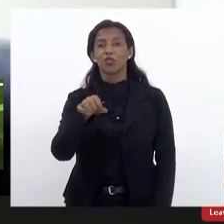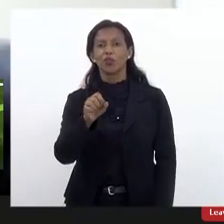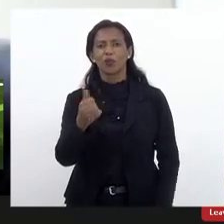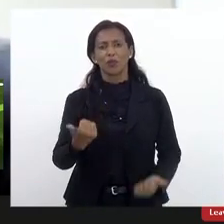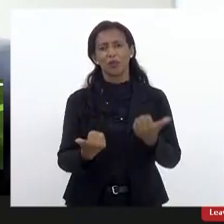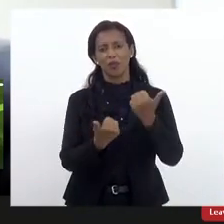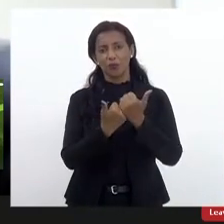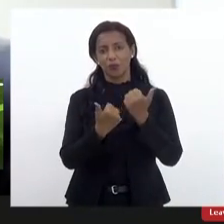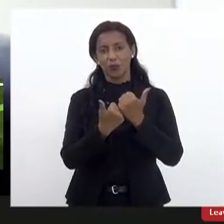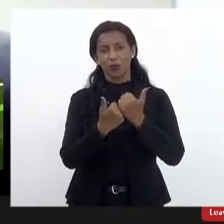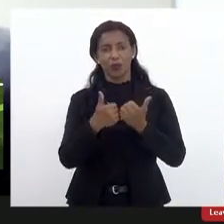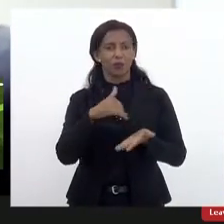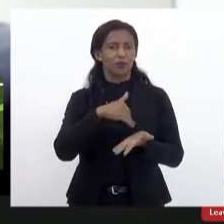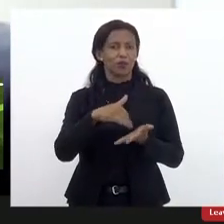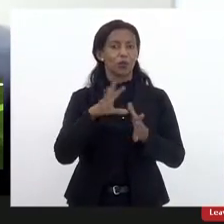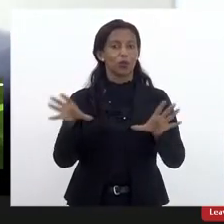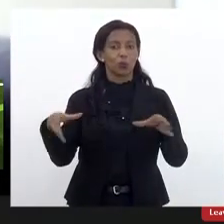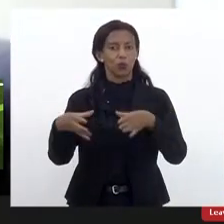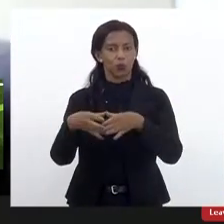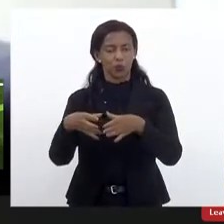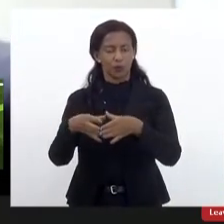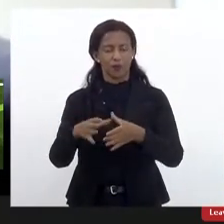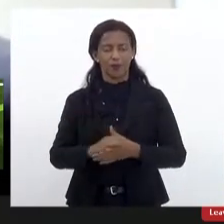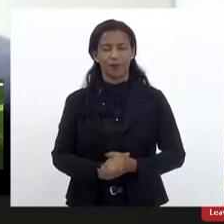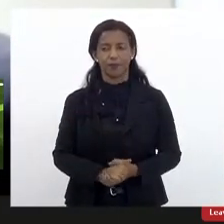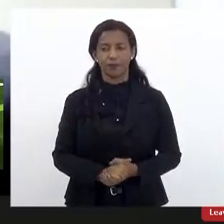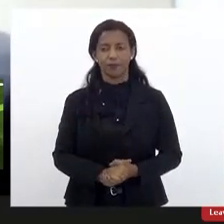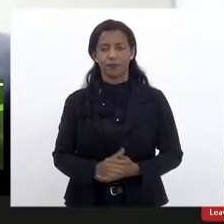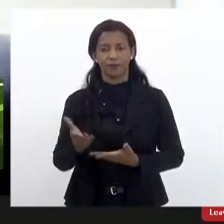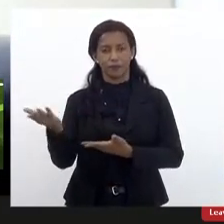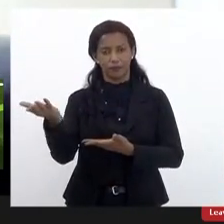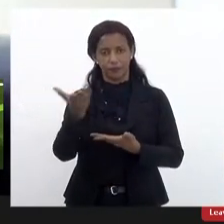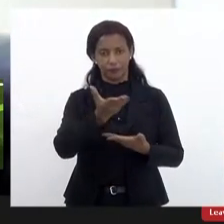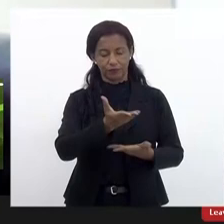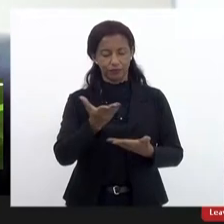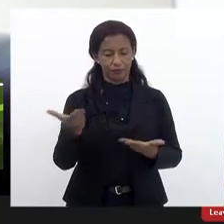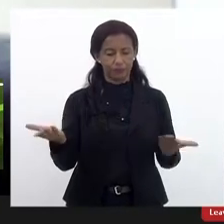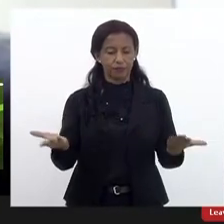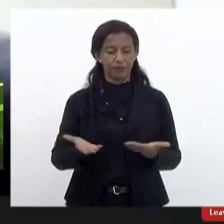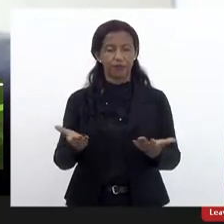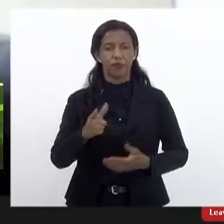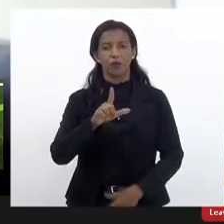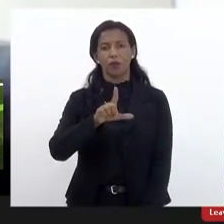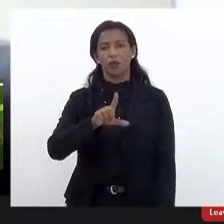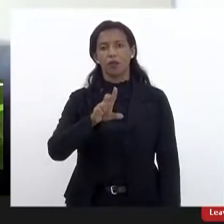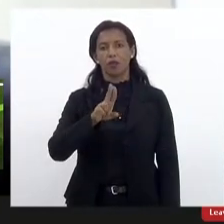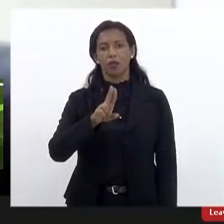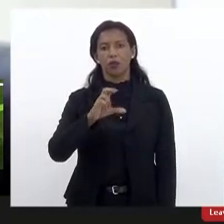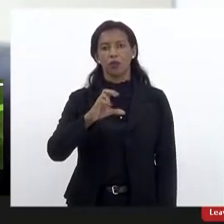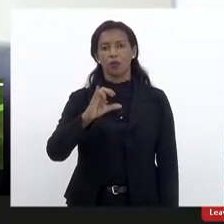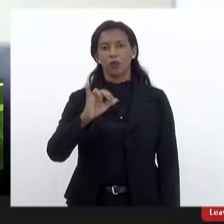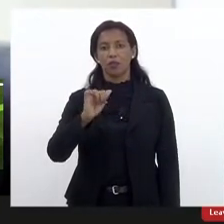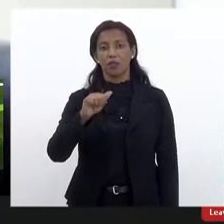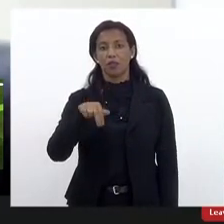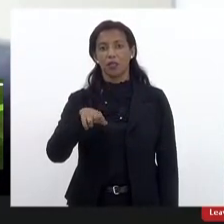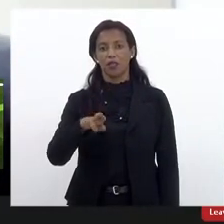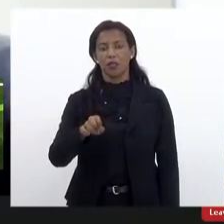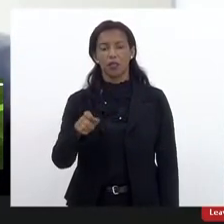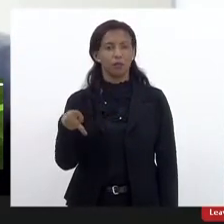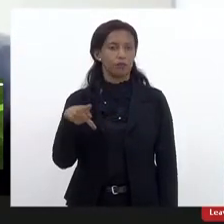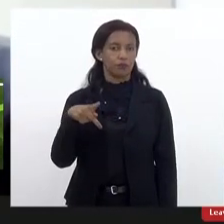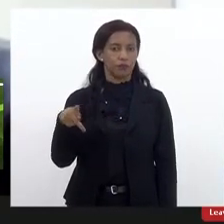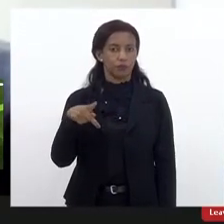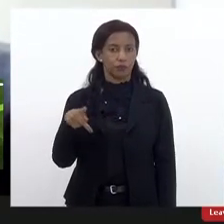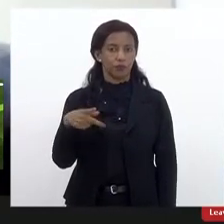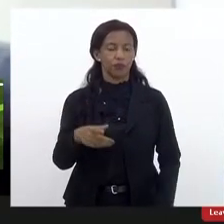subsecretária, bom dia, toda a equipe. Eu vou passar a palavra agora para Luciane, professora Luciane Azevedo,